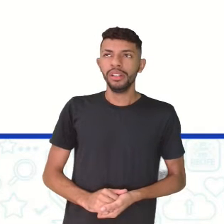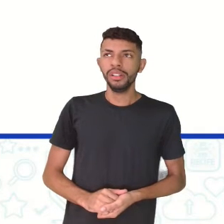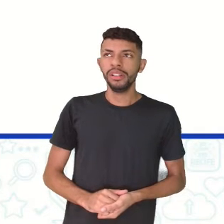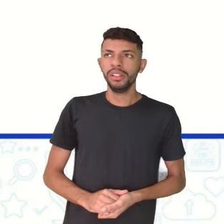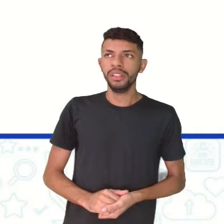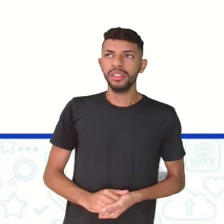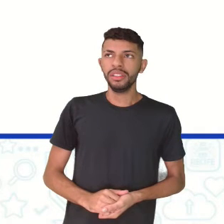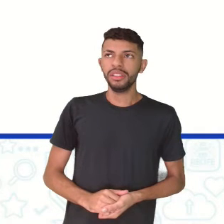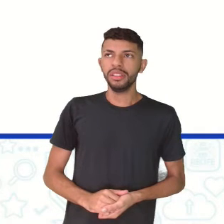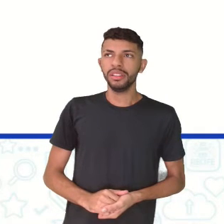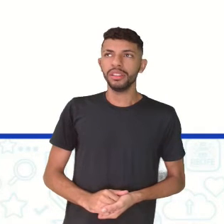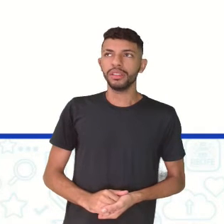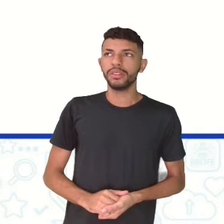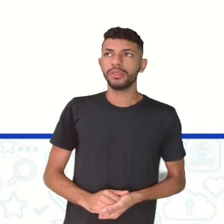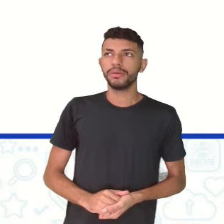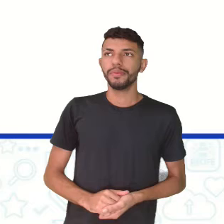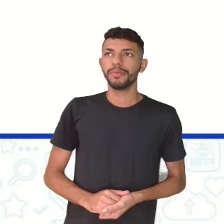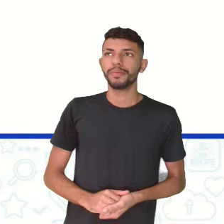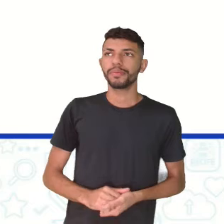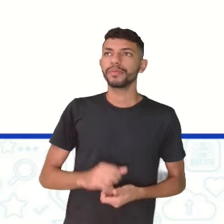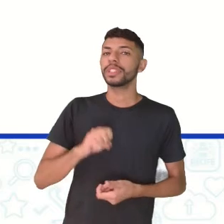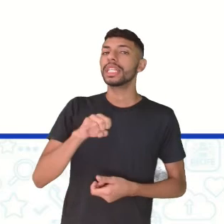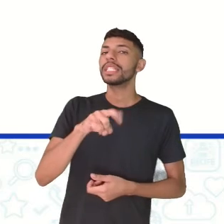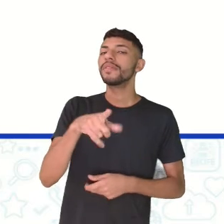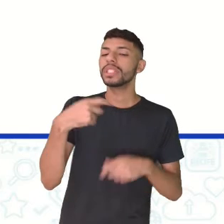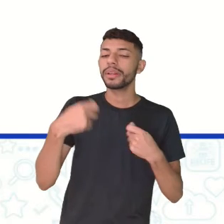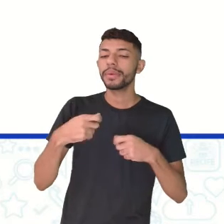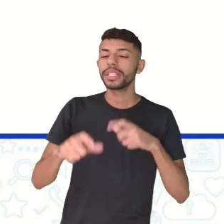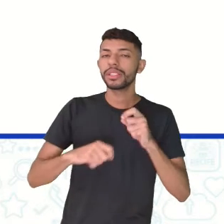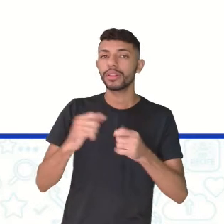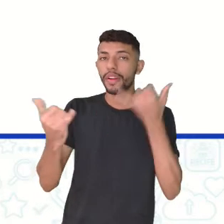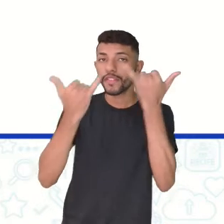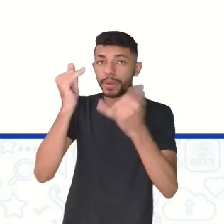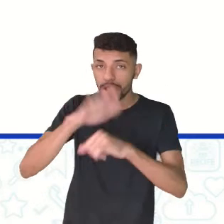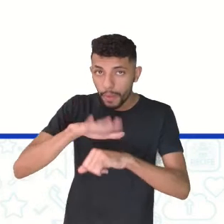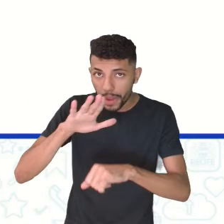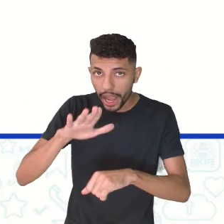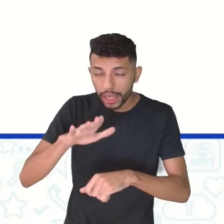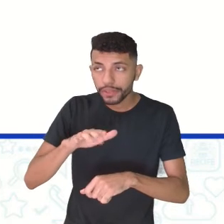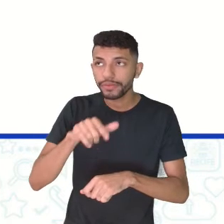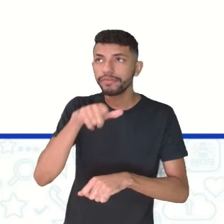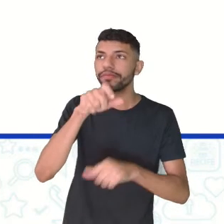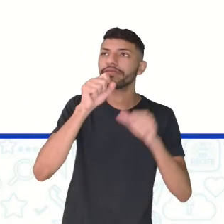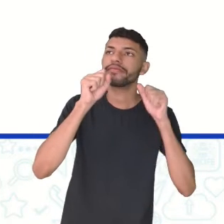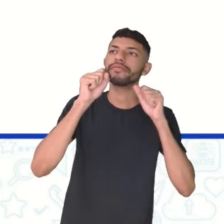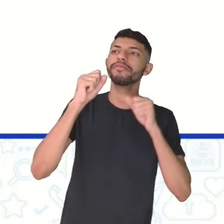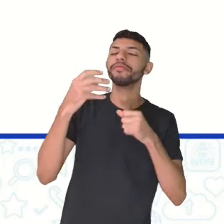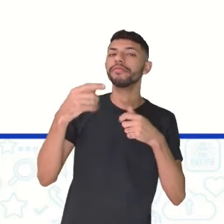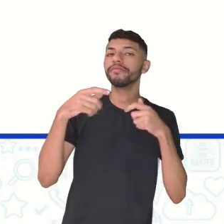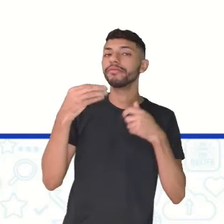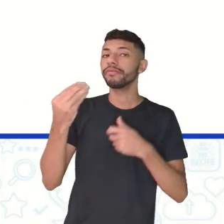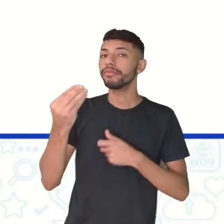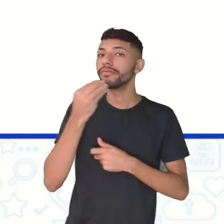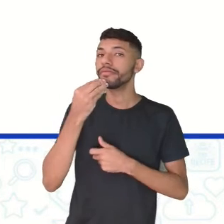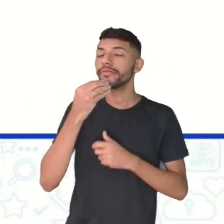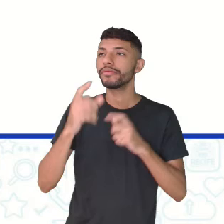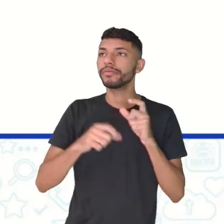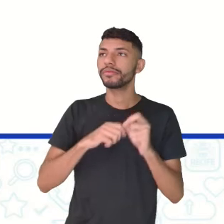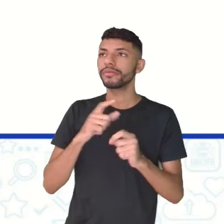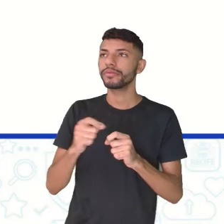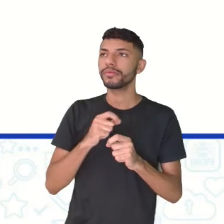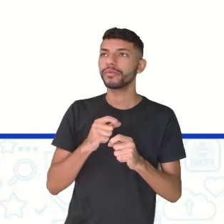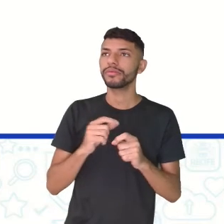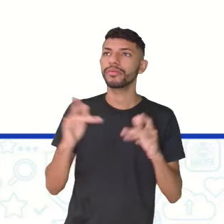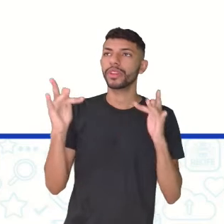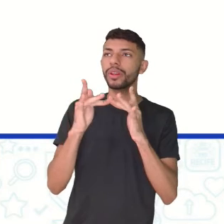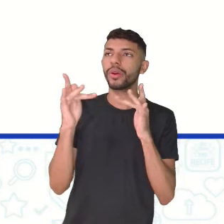Então, se você precisa de mais informações, você deve contactar